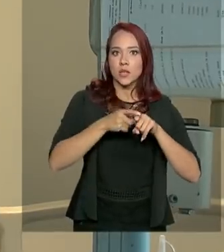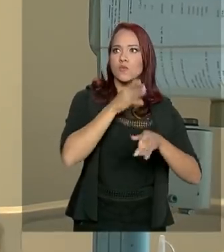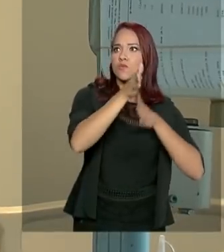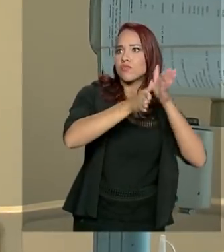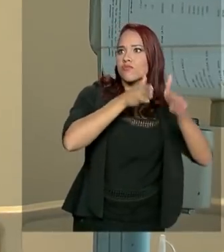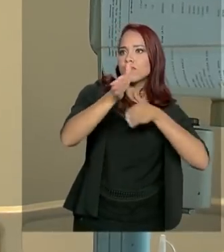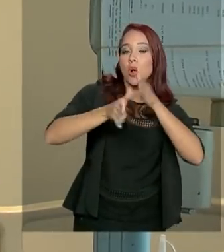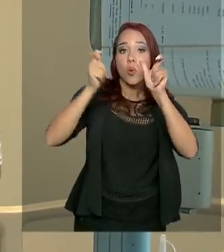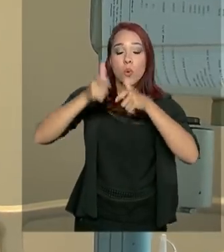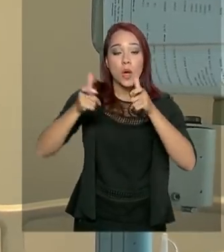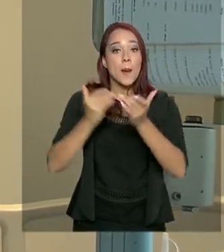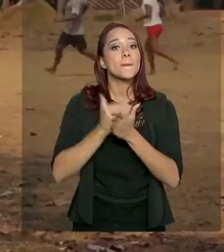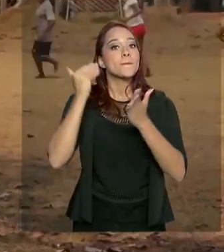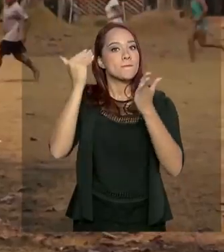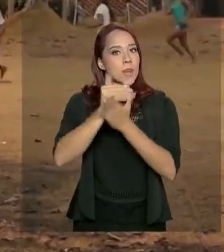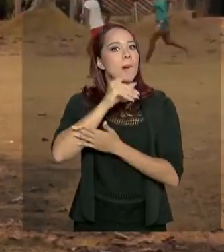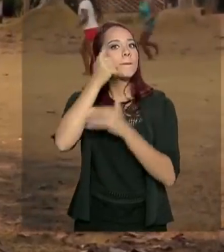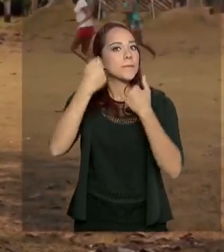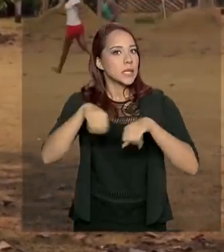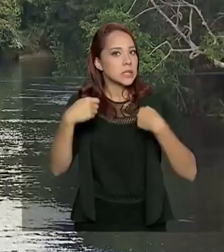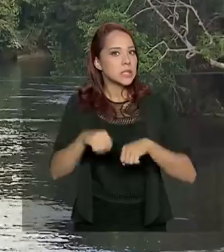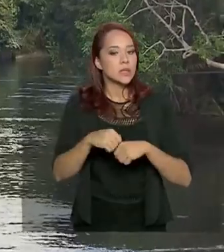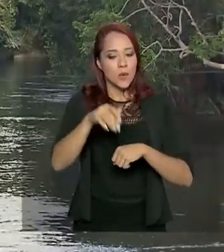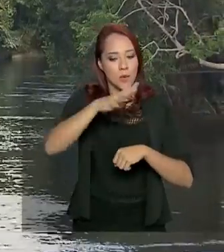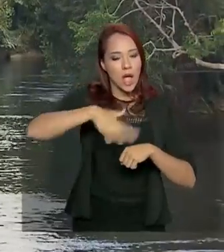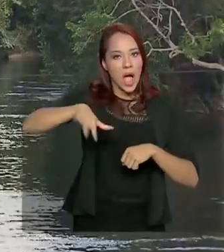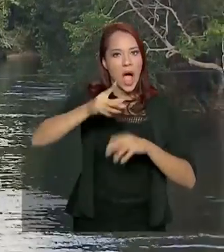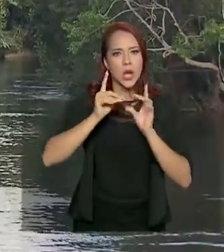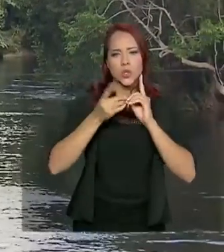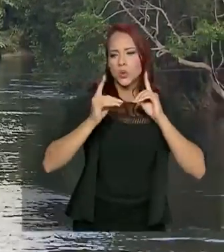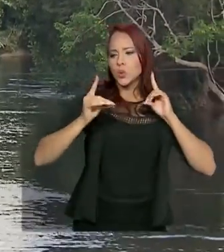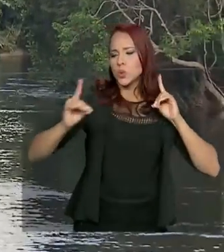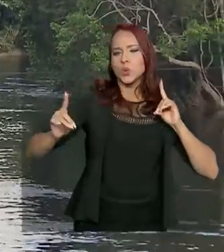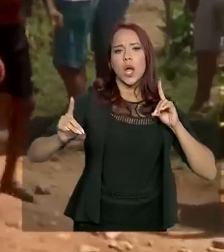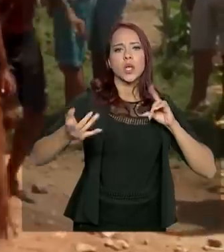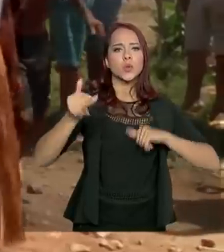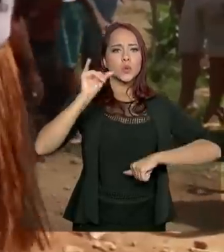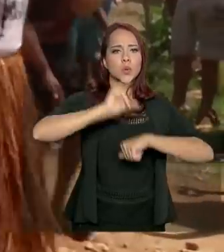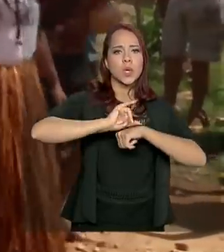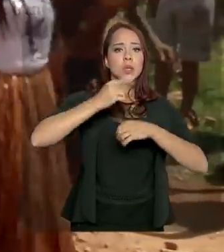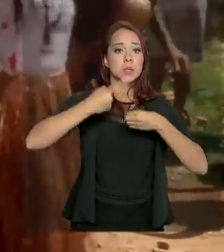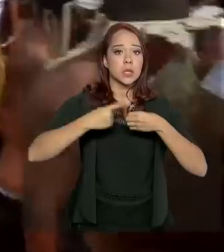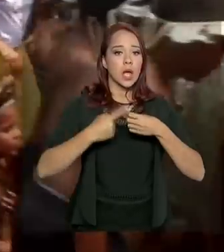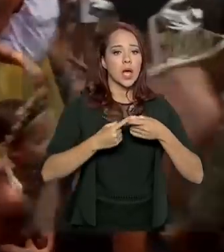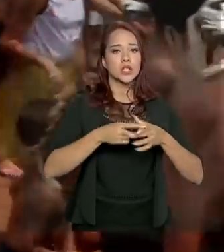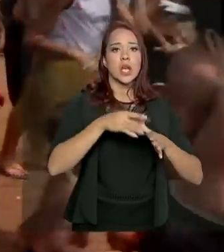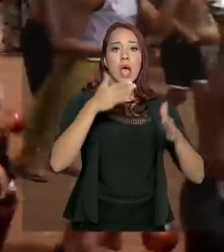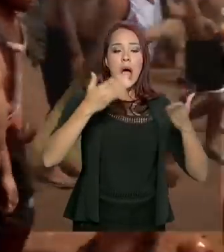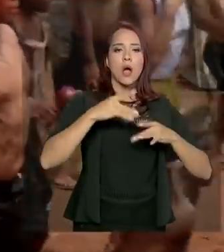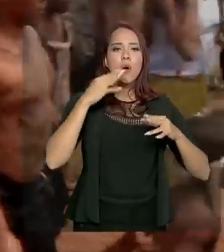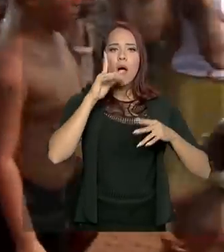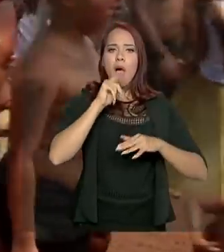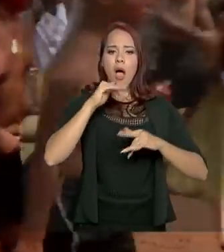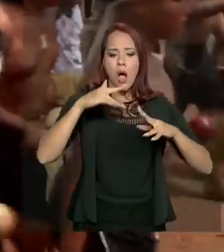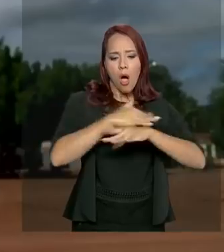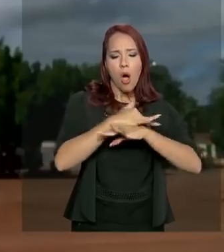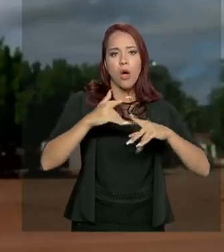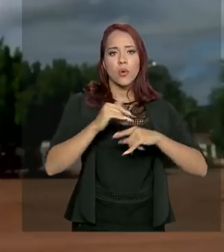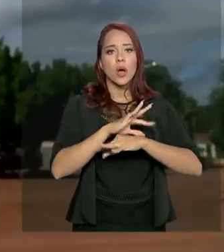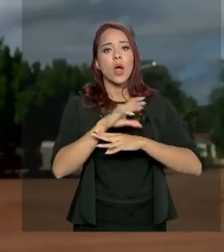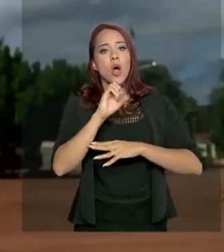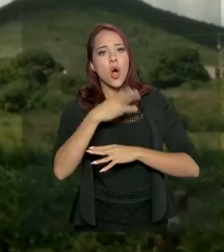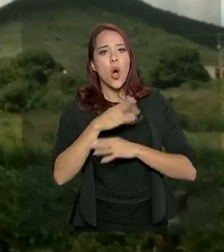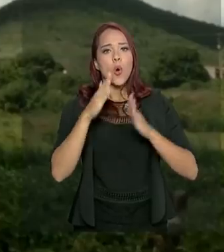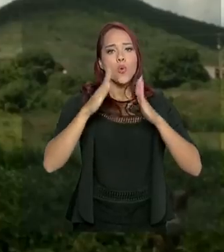regiões onde há maior carência, como áreas distantes dos grandes centros urbanos, regiões fluviais ou ribeirinhas e